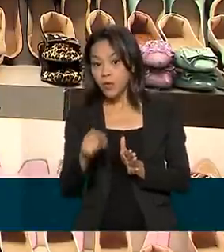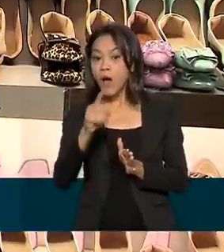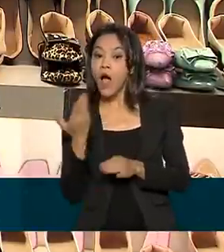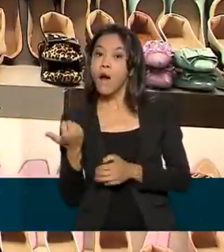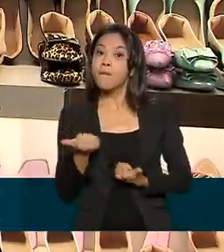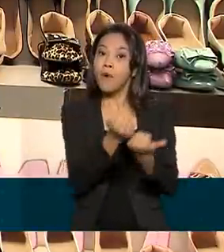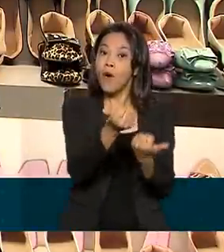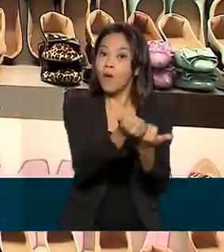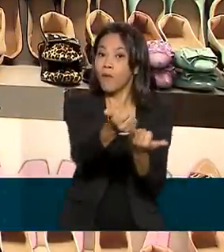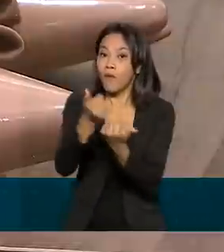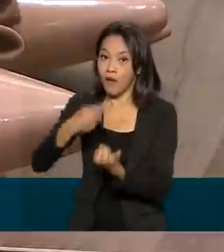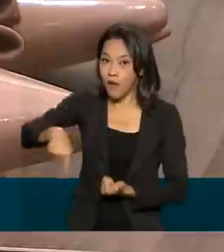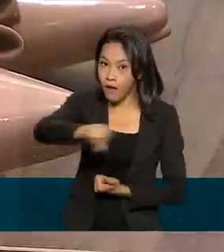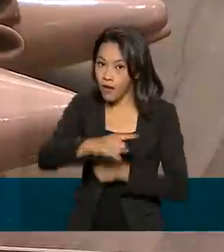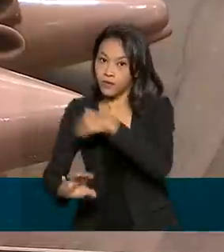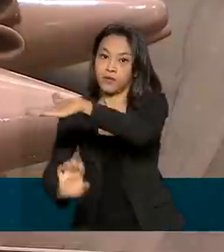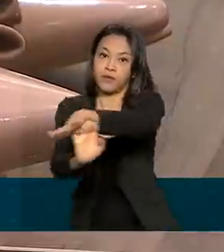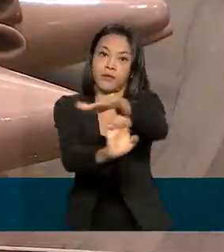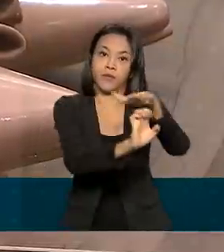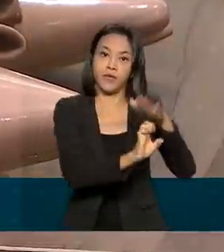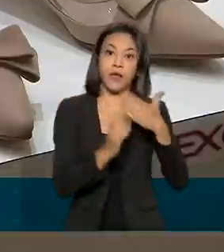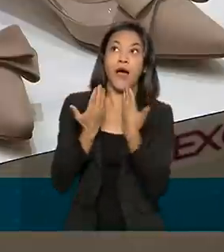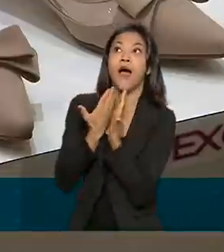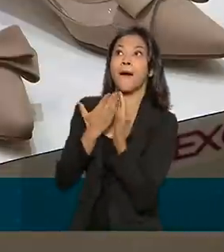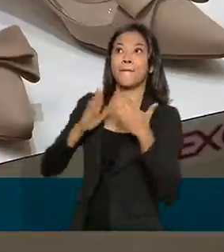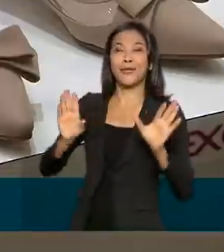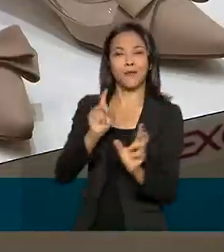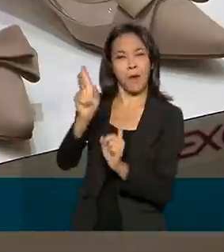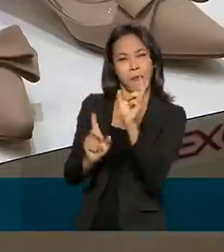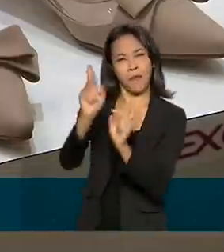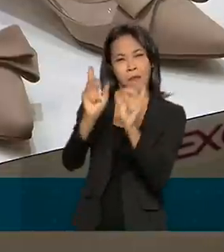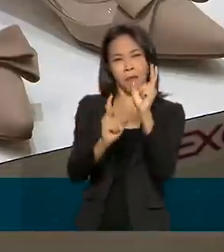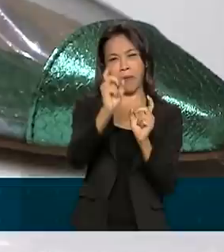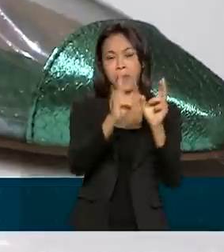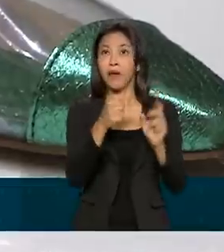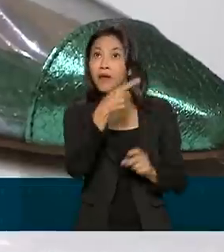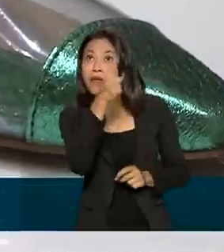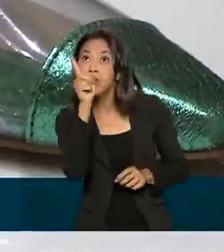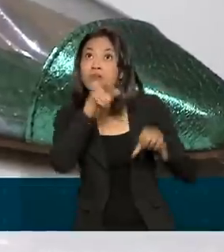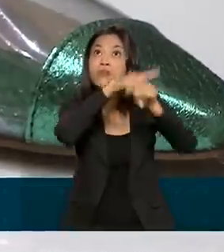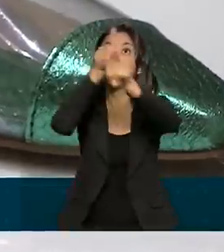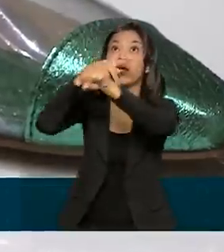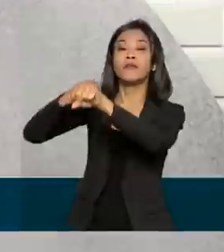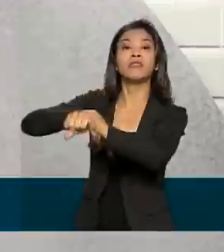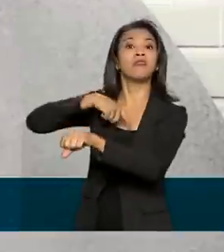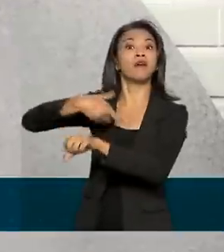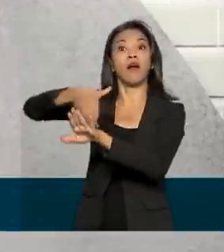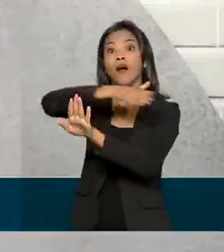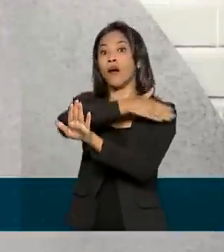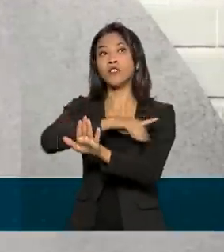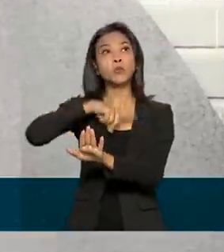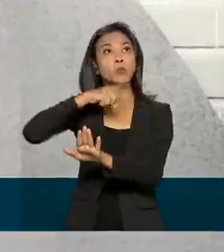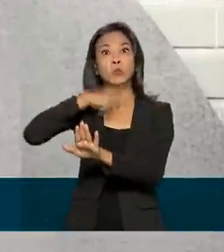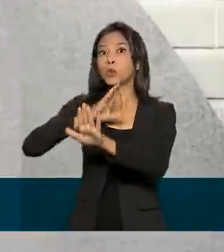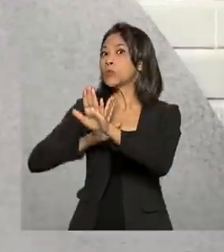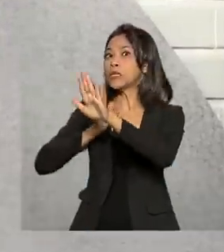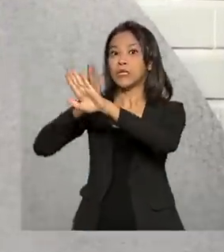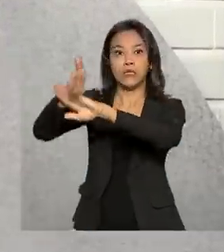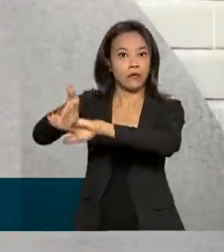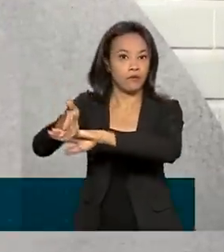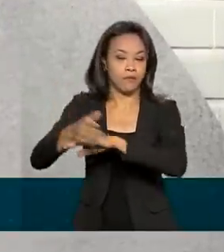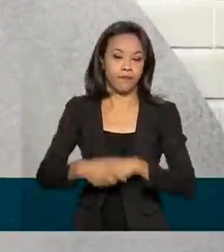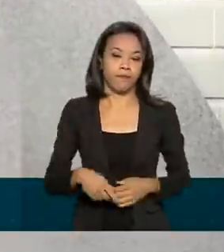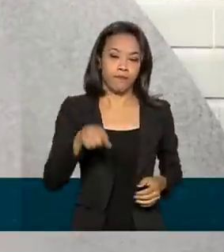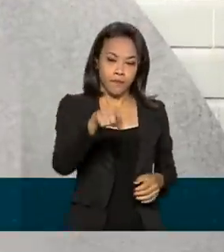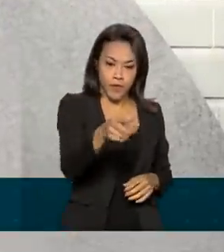calçados feitos no Brasil, abrindo mercados em países até então inacessíveis. A gente tem colhido bons frutos,